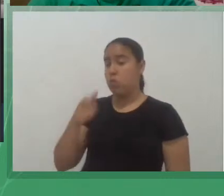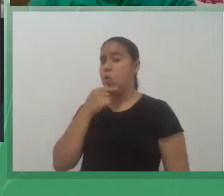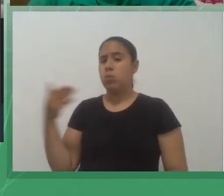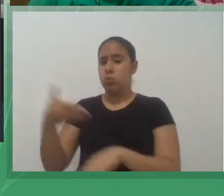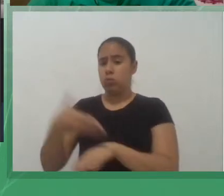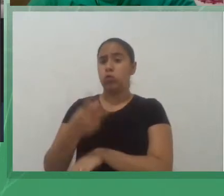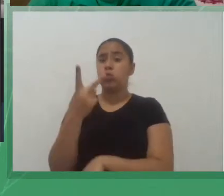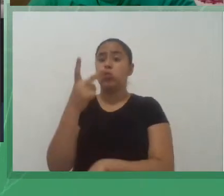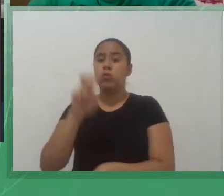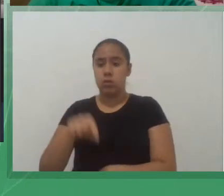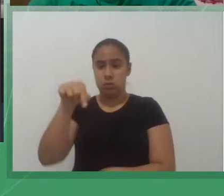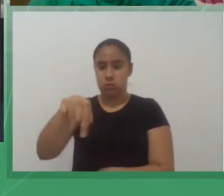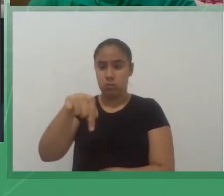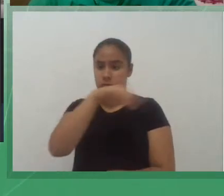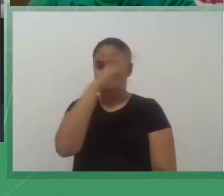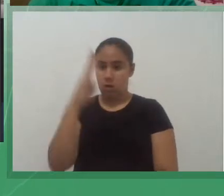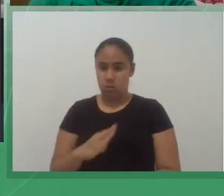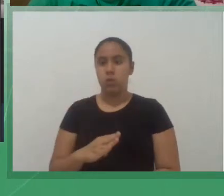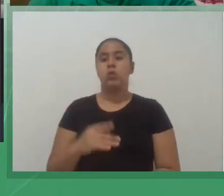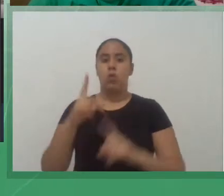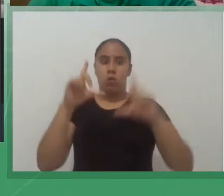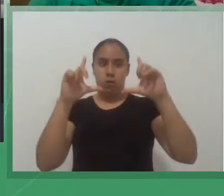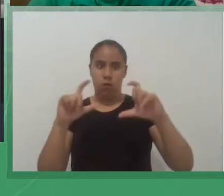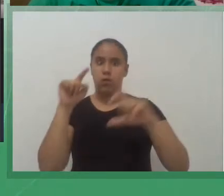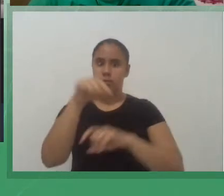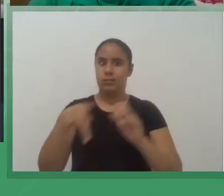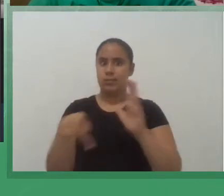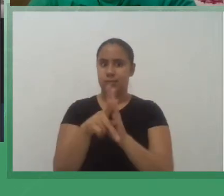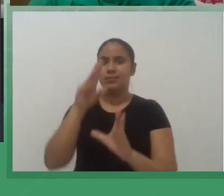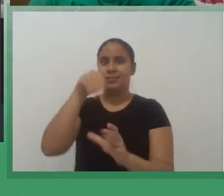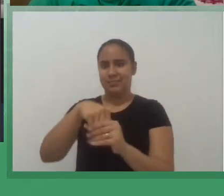registros fotográficos e essas imagens eu vou utilizar no meu trabalho